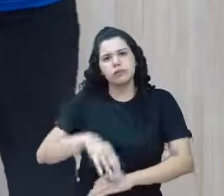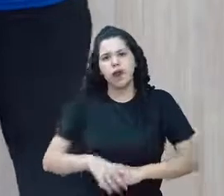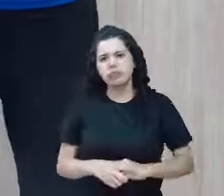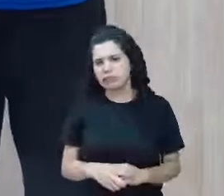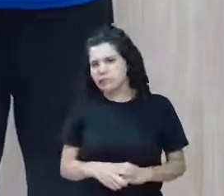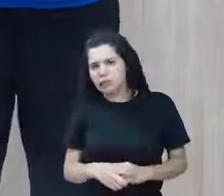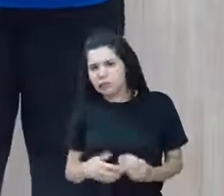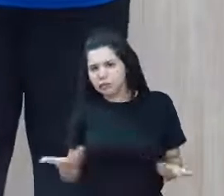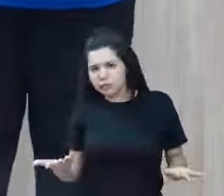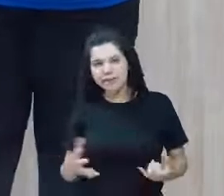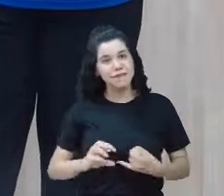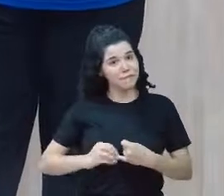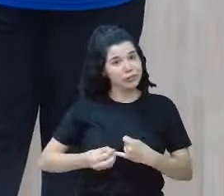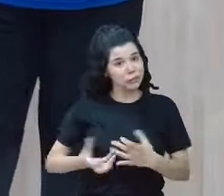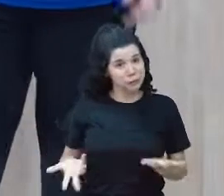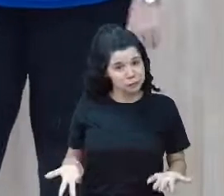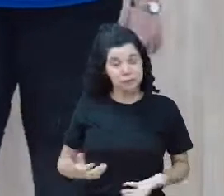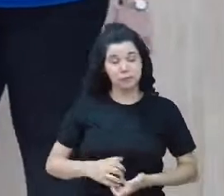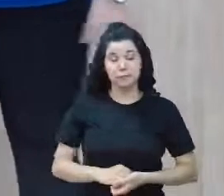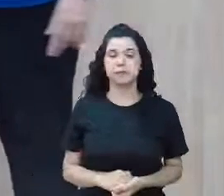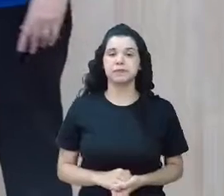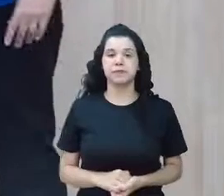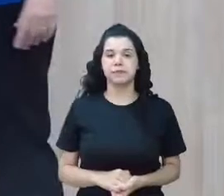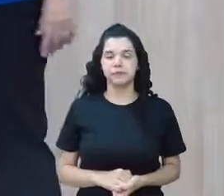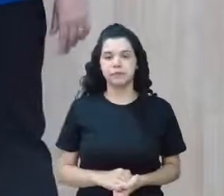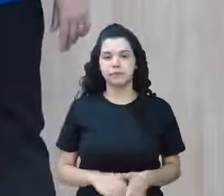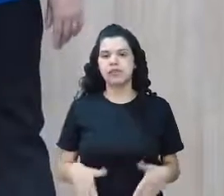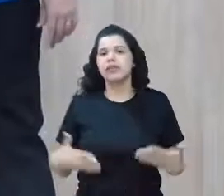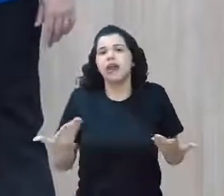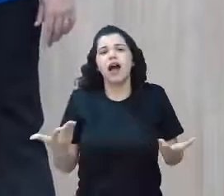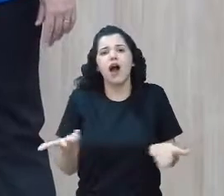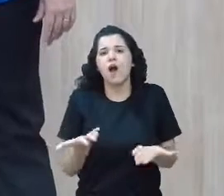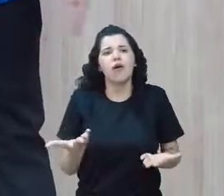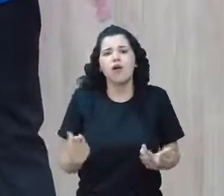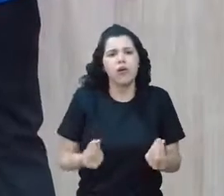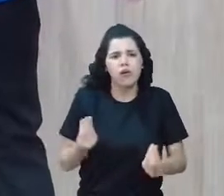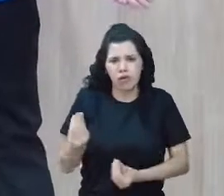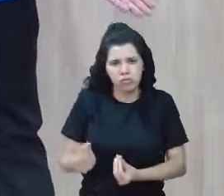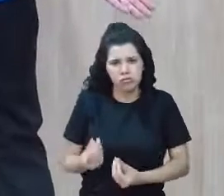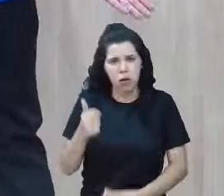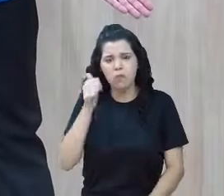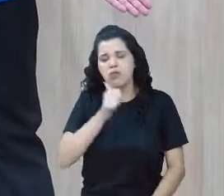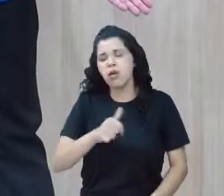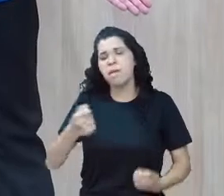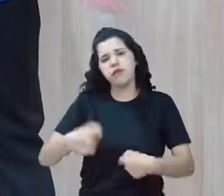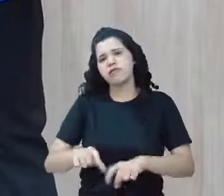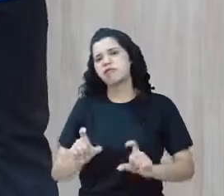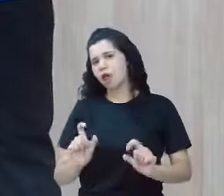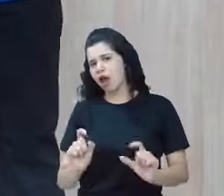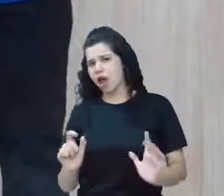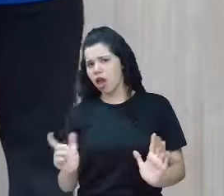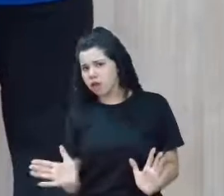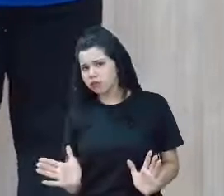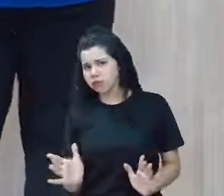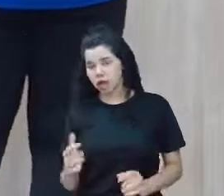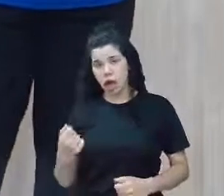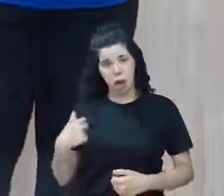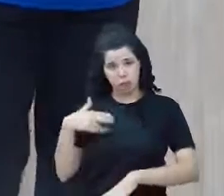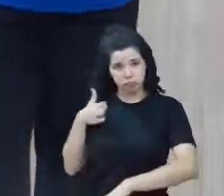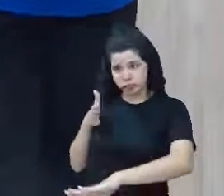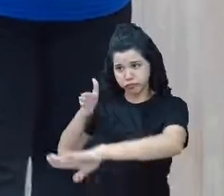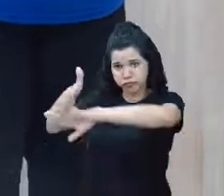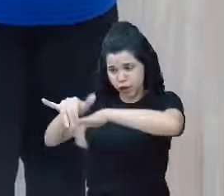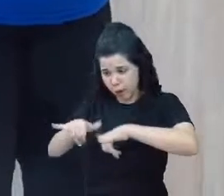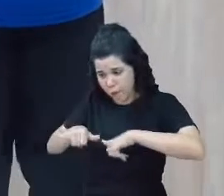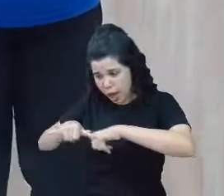qual é o feijão. E agora, o que Dona Leia vai fazer? Ou ela sai correndo